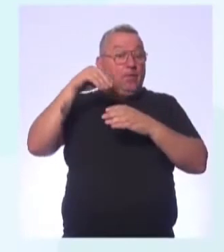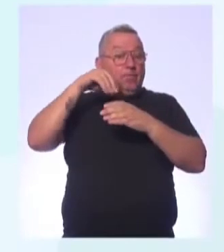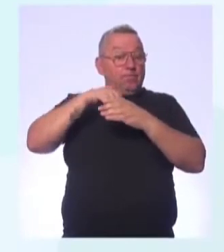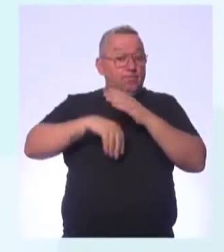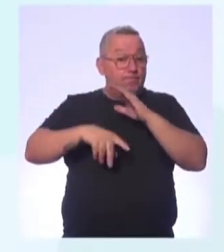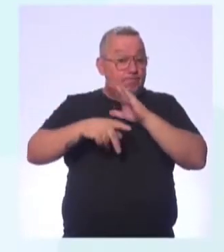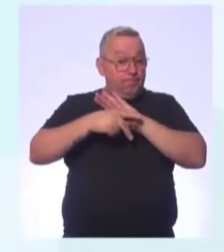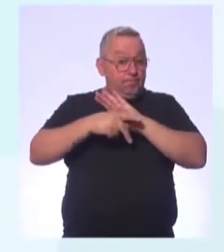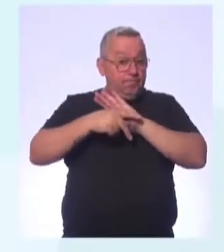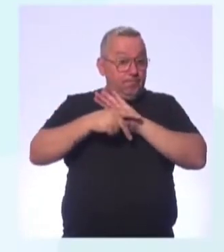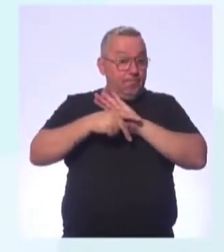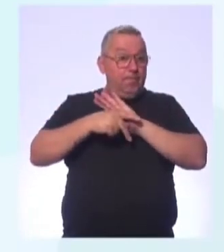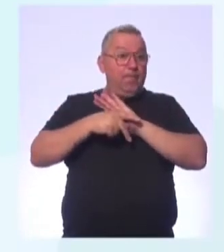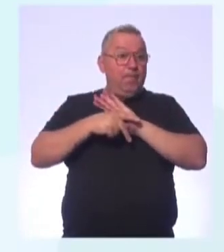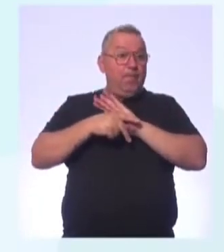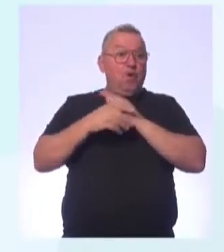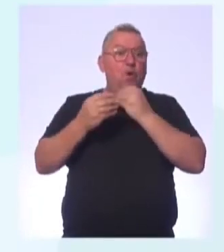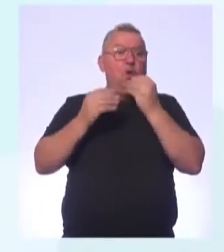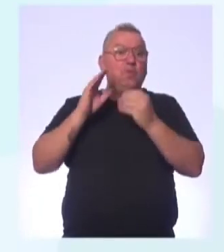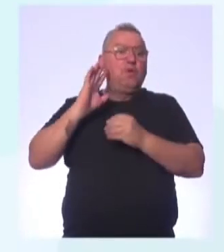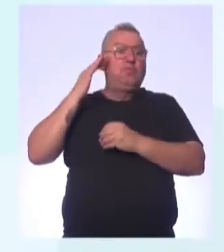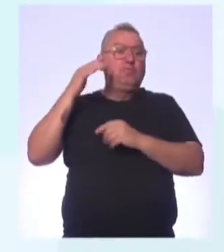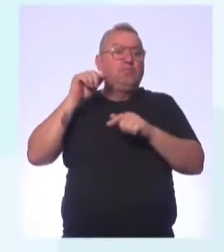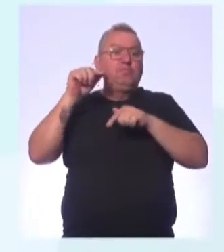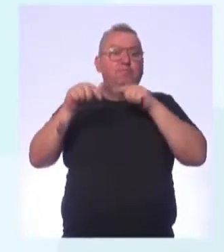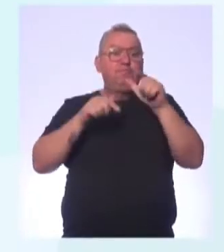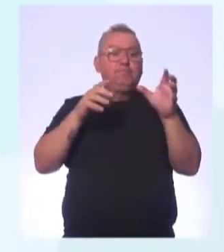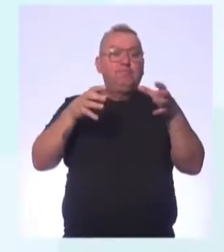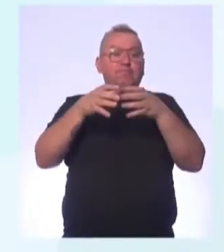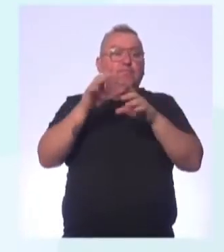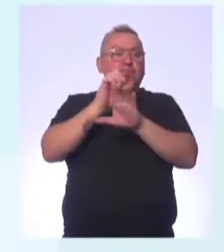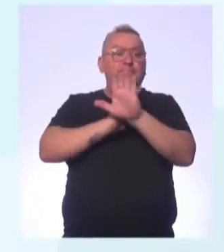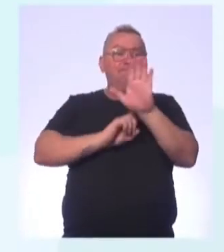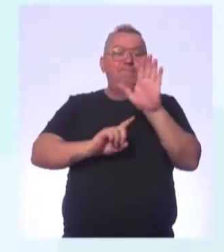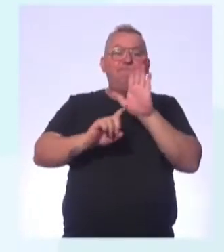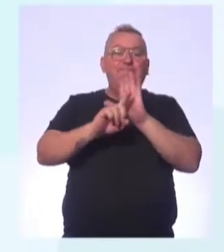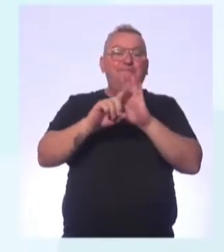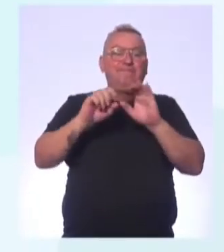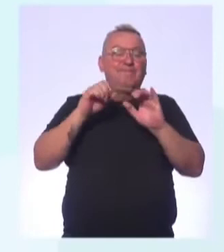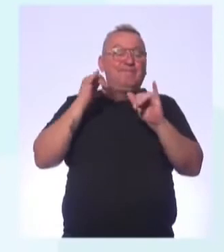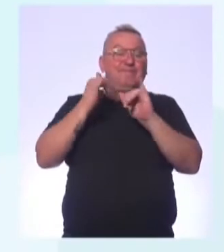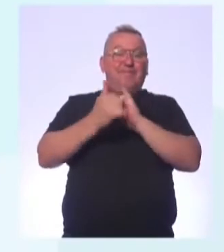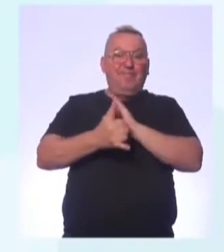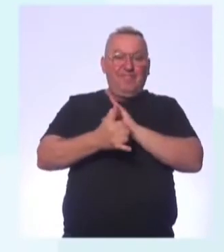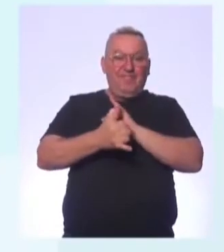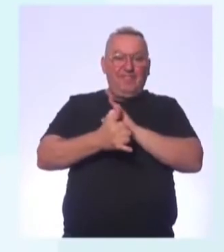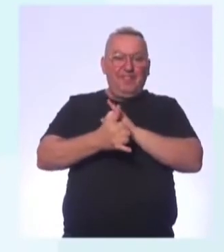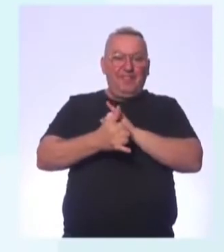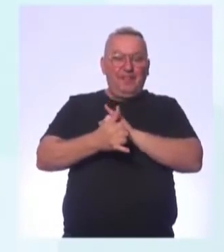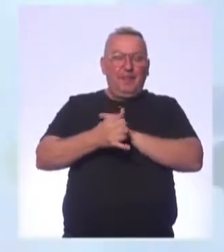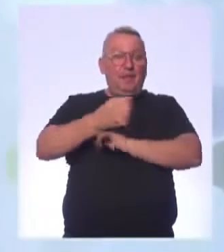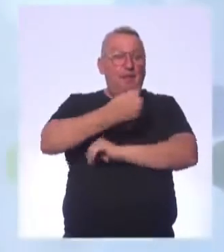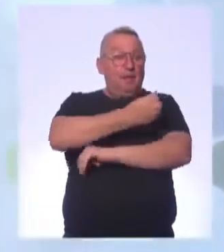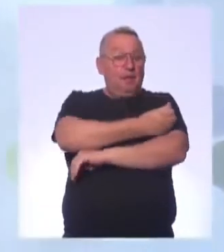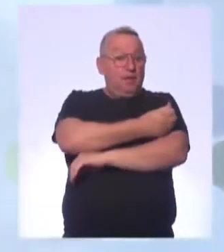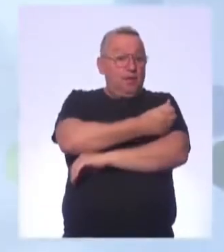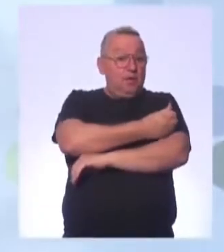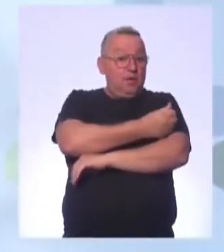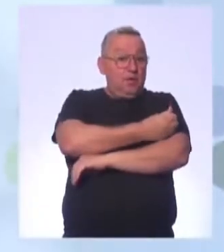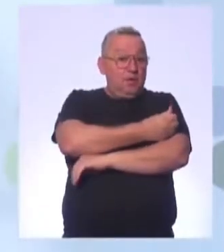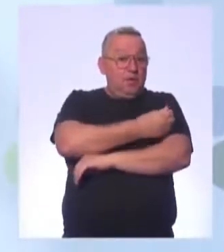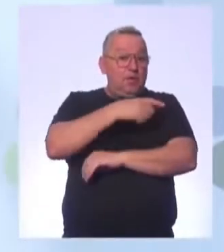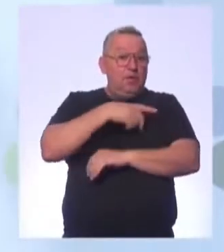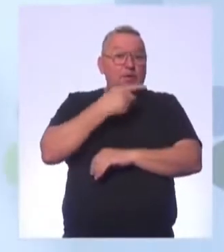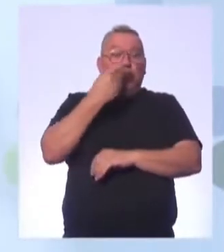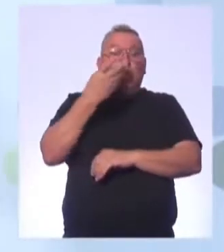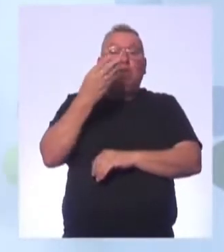propriamente dito? Como acontecem o trabalho de equipe e protagonismo para esses esportes? Sexto ano, Juliana, gente tem